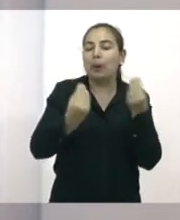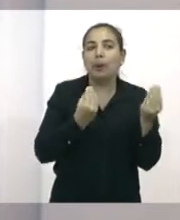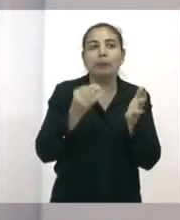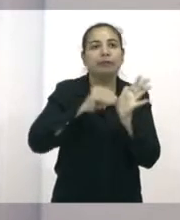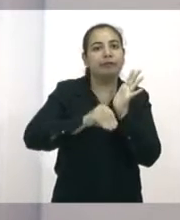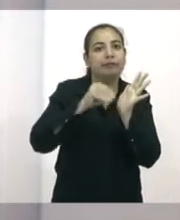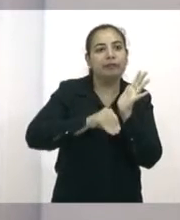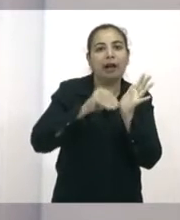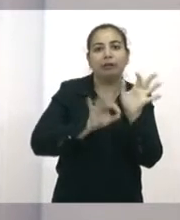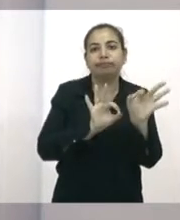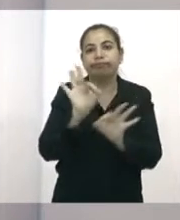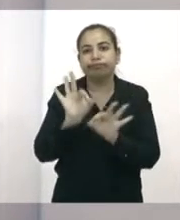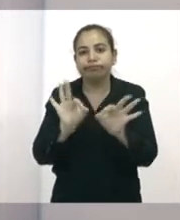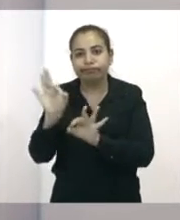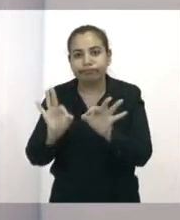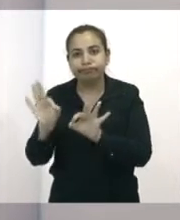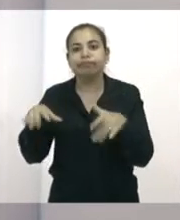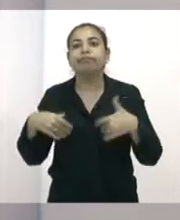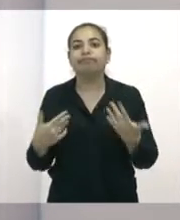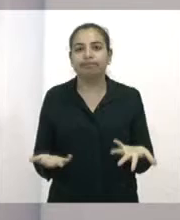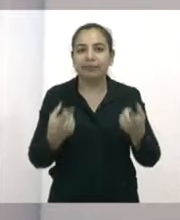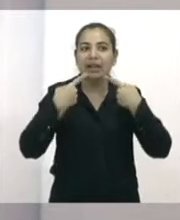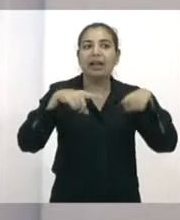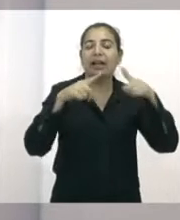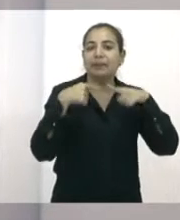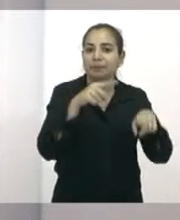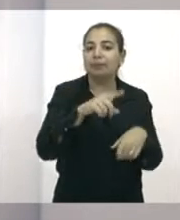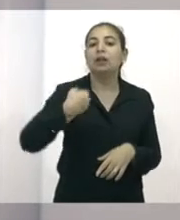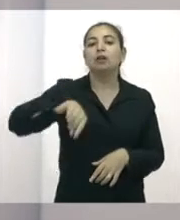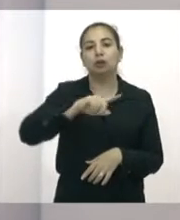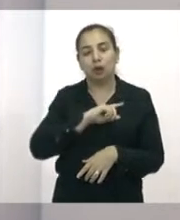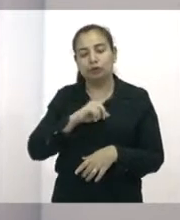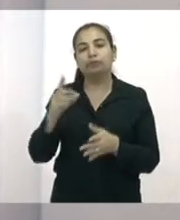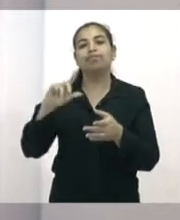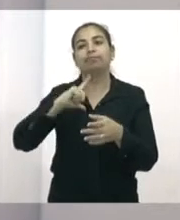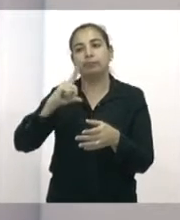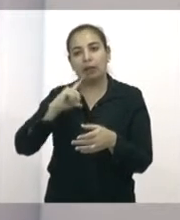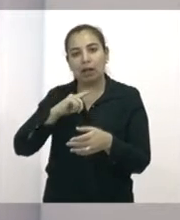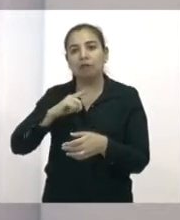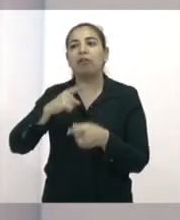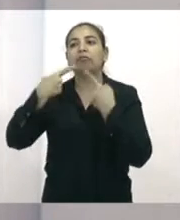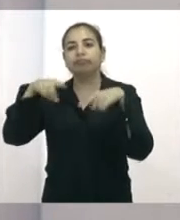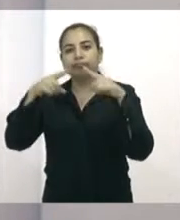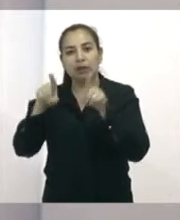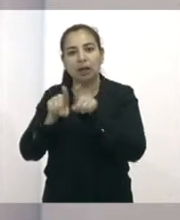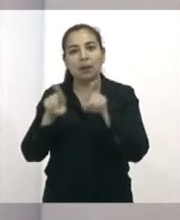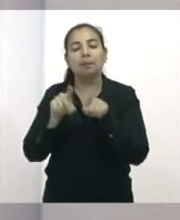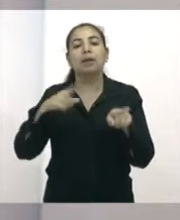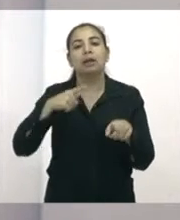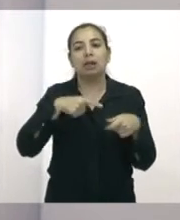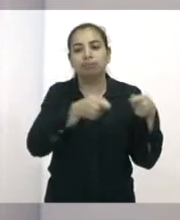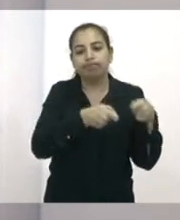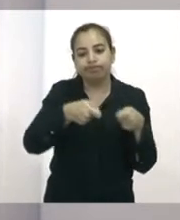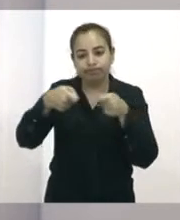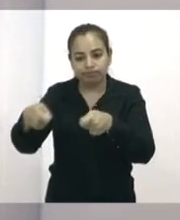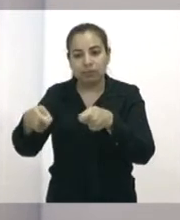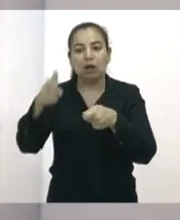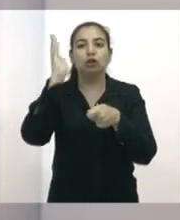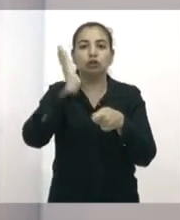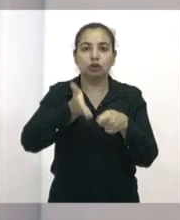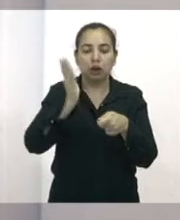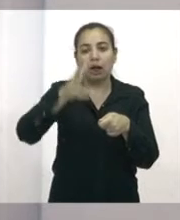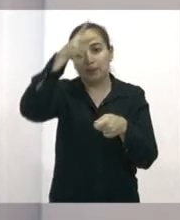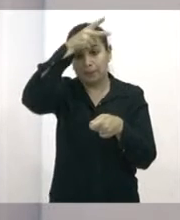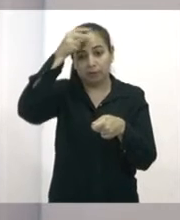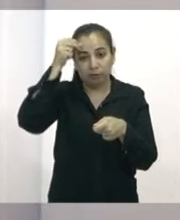serviço. Nós passamos a visitar e a denunciar esse descaso. Apresentamos matérias que, inclusive, foram recepcionadas pela Prefeitura,